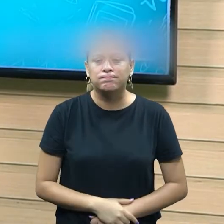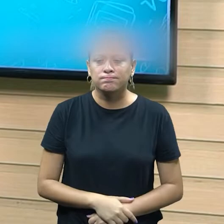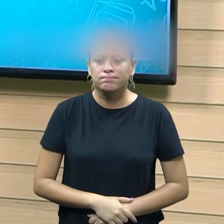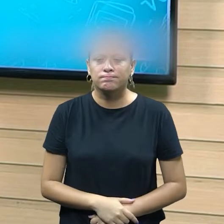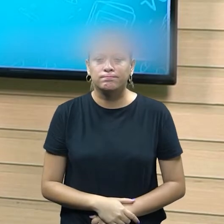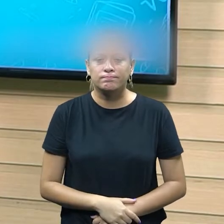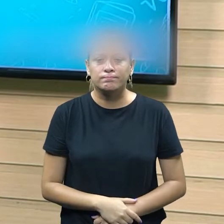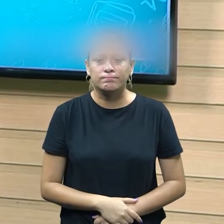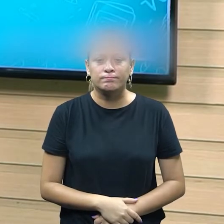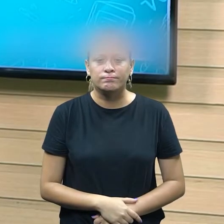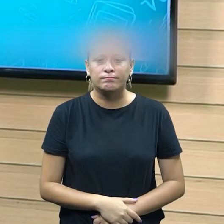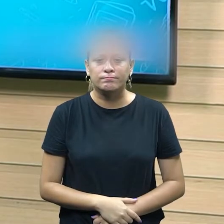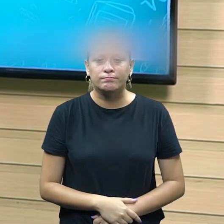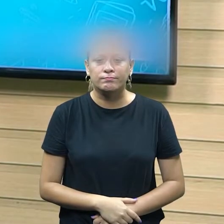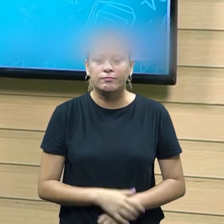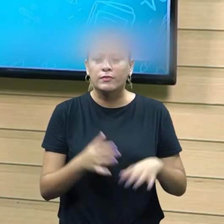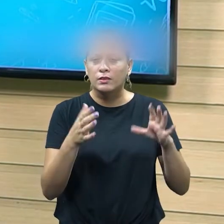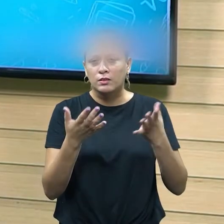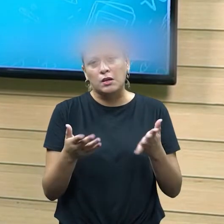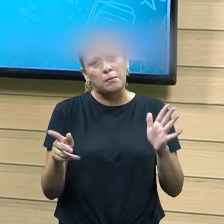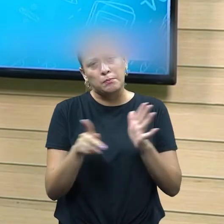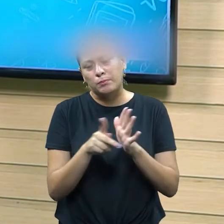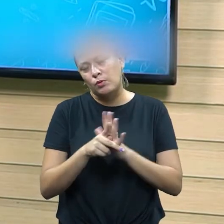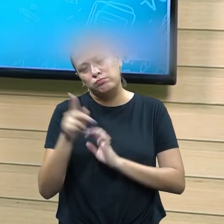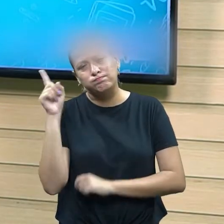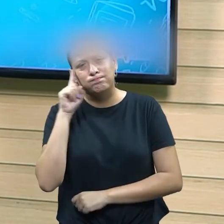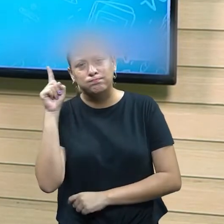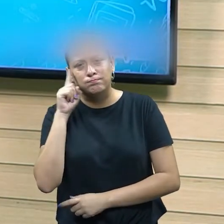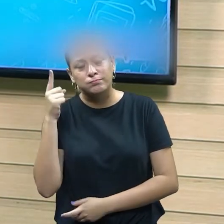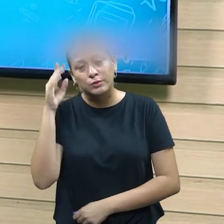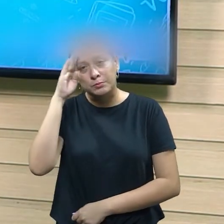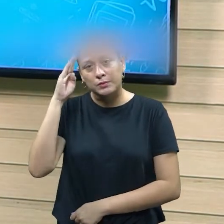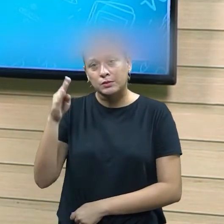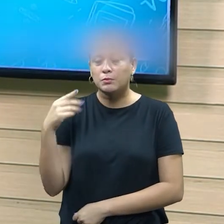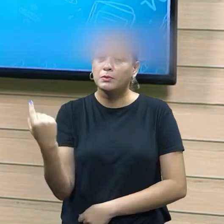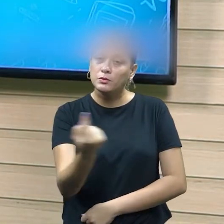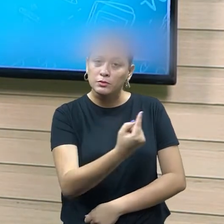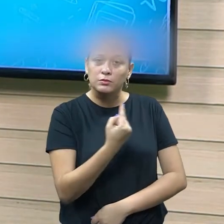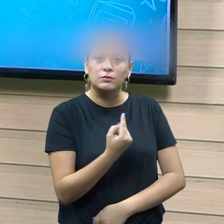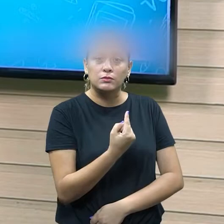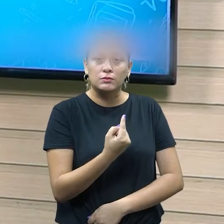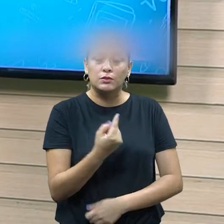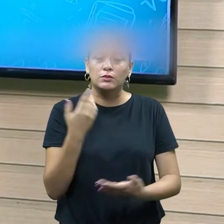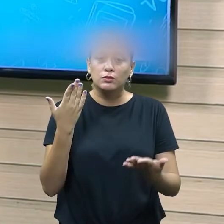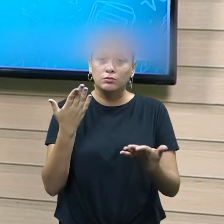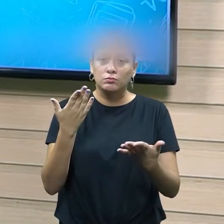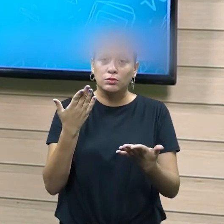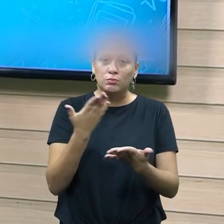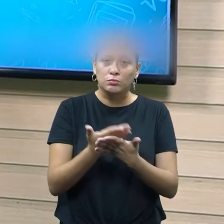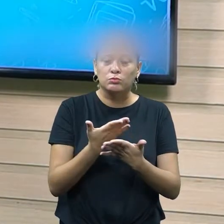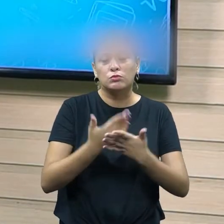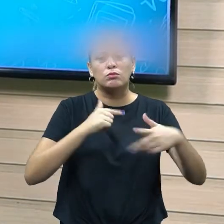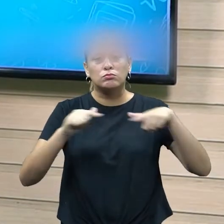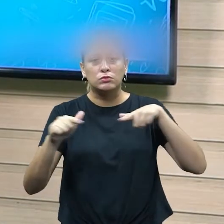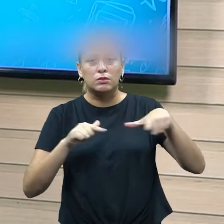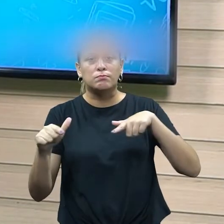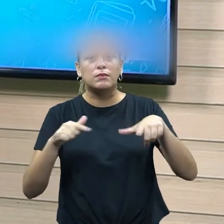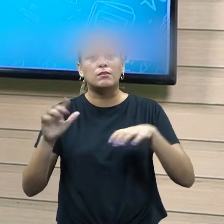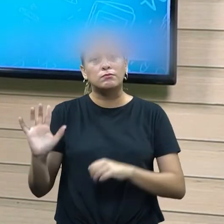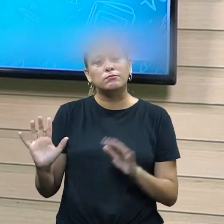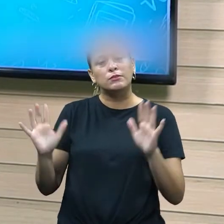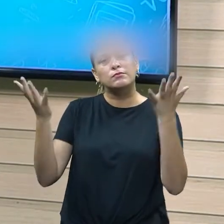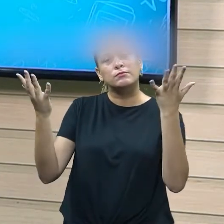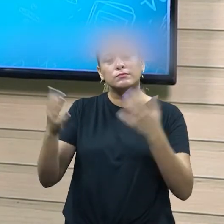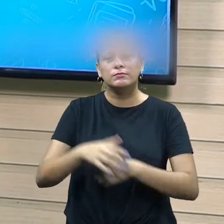e entender que esse processo faz parte do nosso cotidiano e principalmente nós que estamos à frente de eventos. É interessante conhecer isso